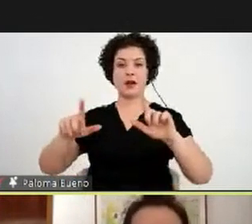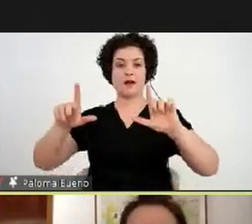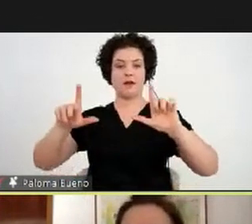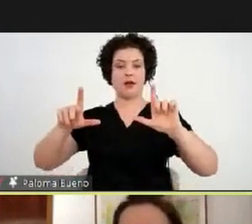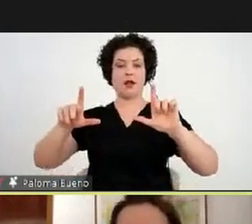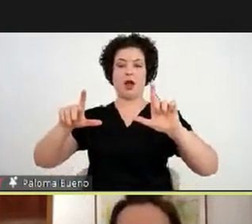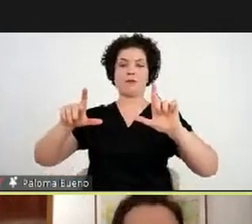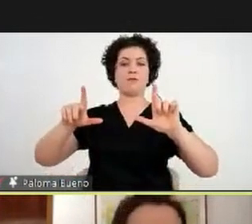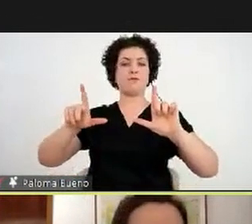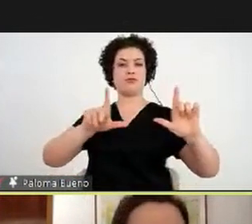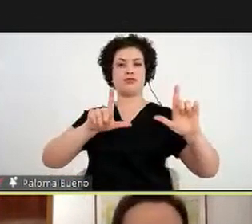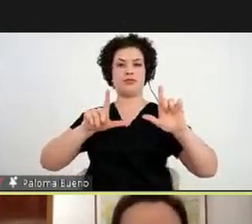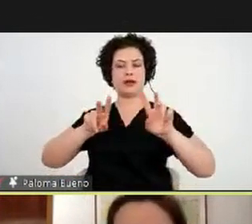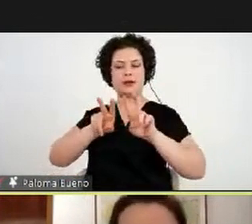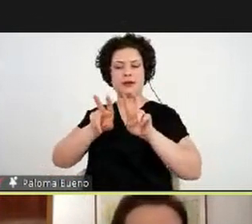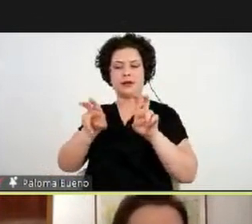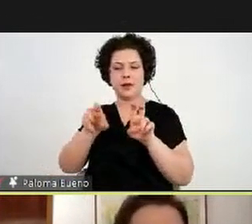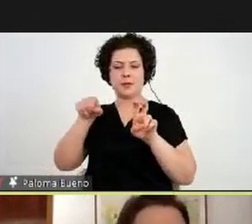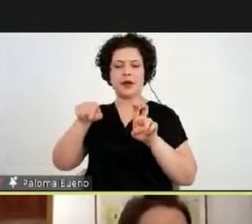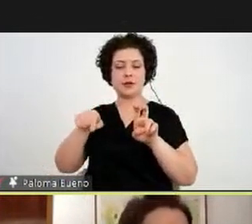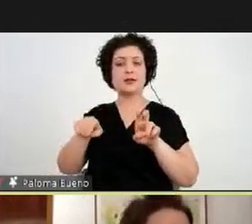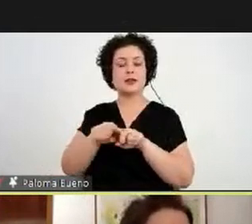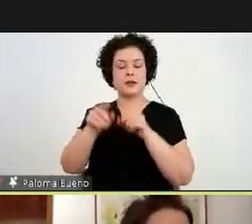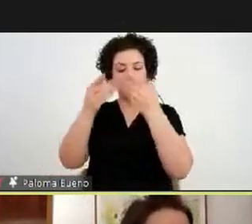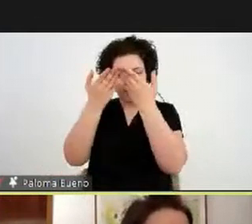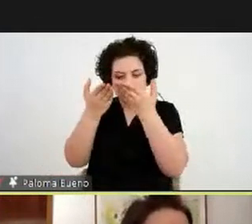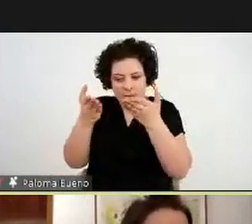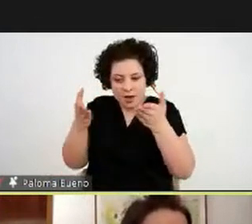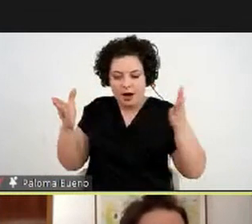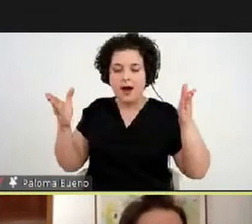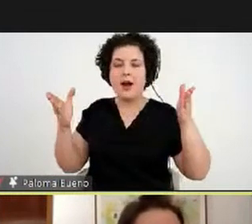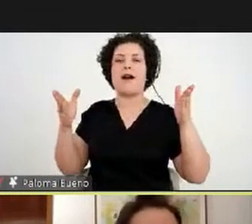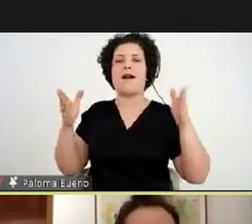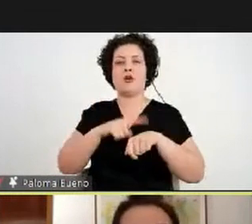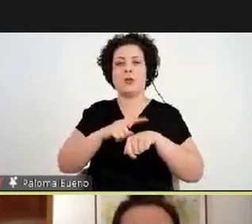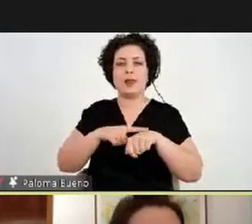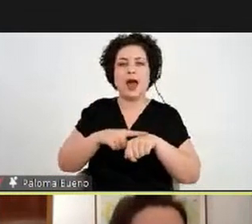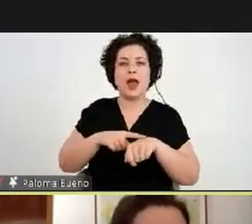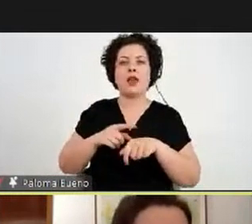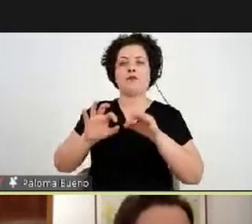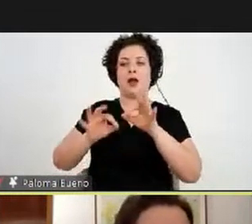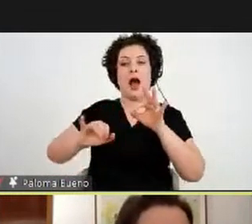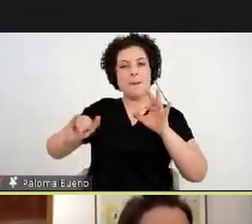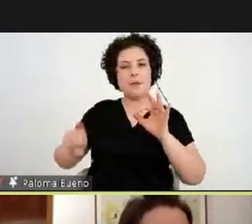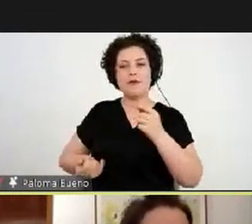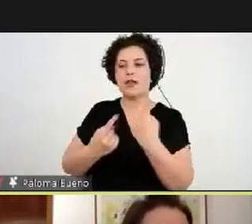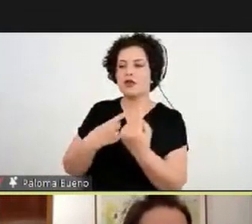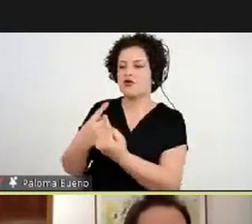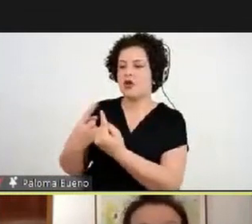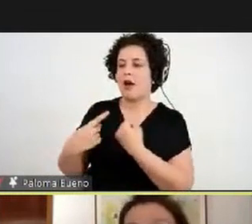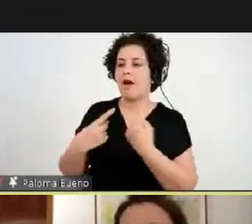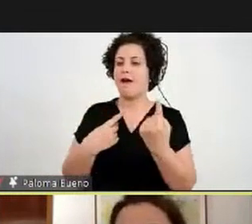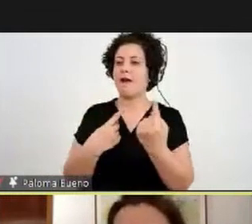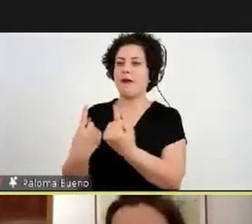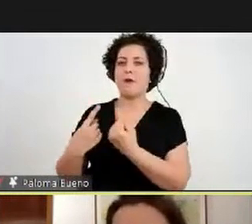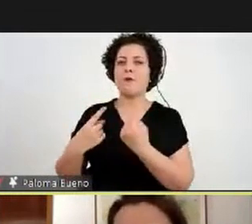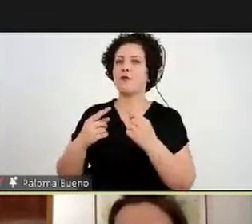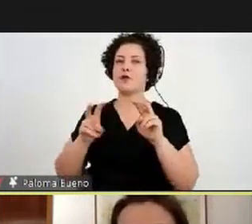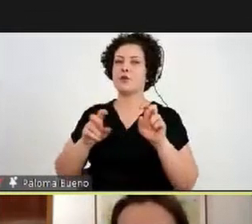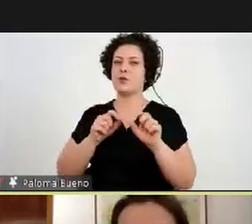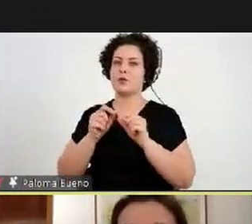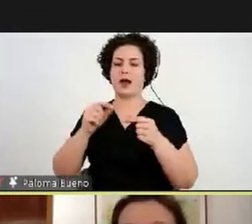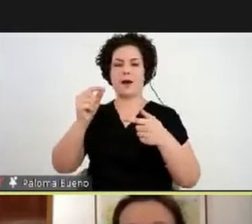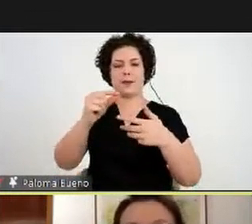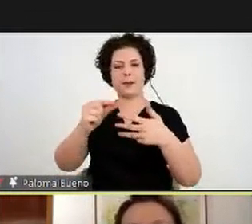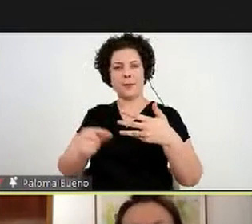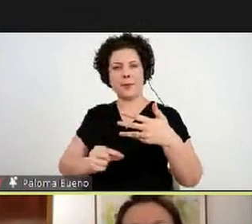esse material acaba dilatando o tempo de observação das obras que favorece o diálogo sobre aspectos da arte e